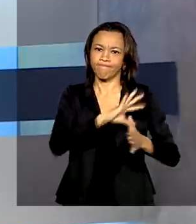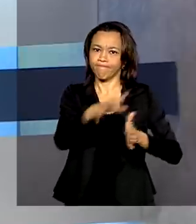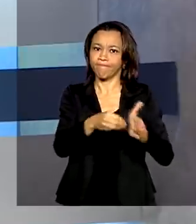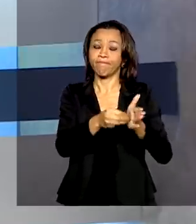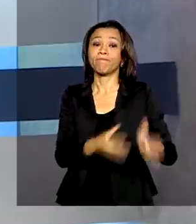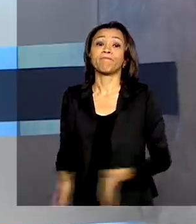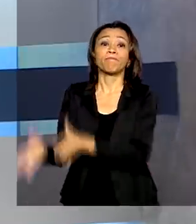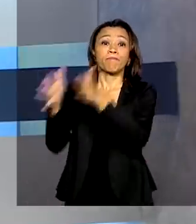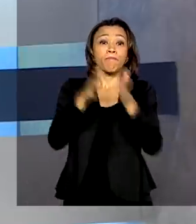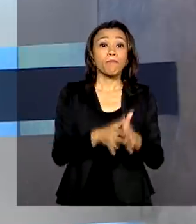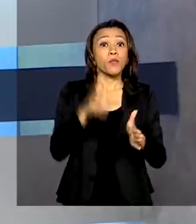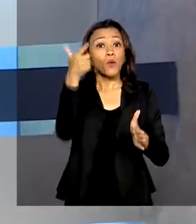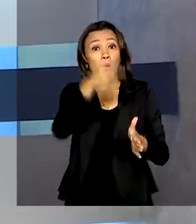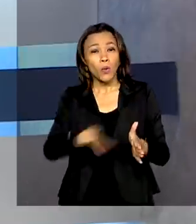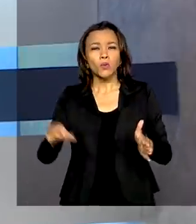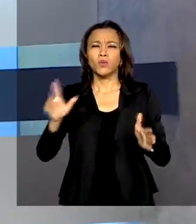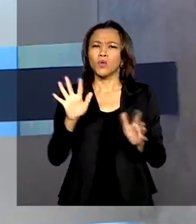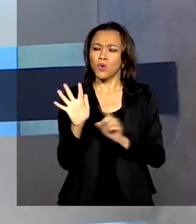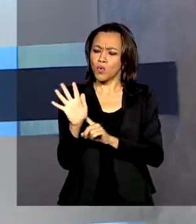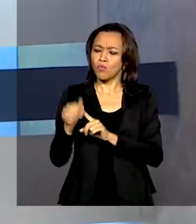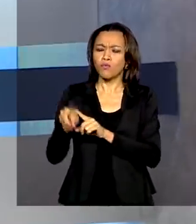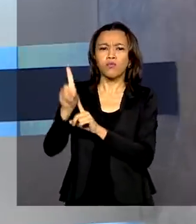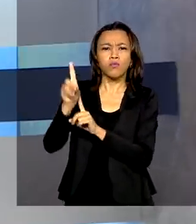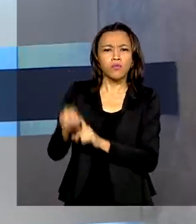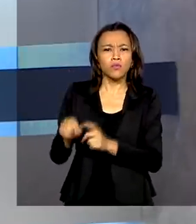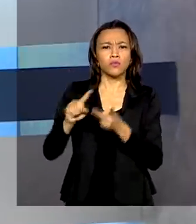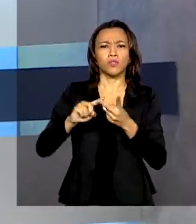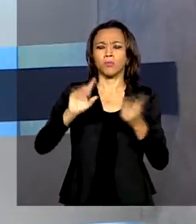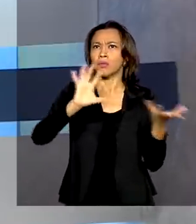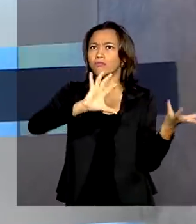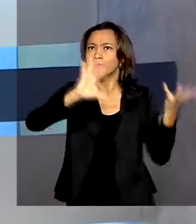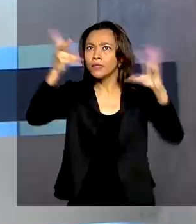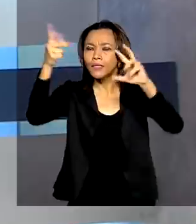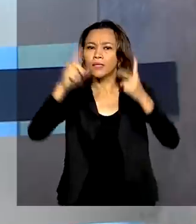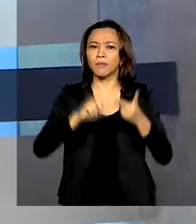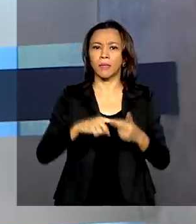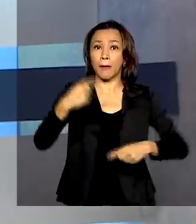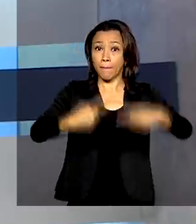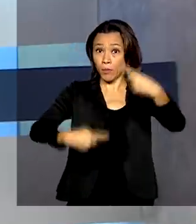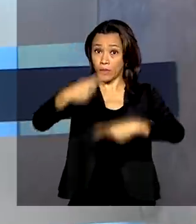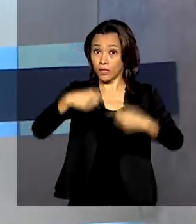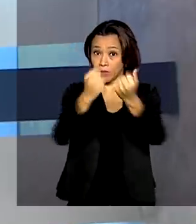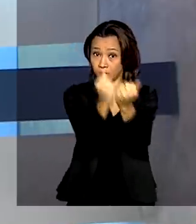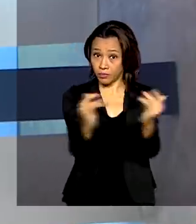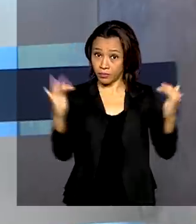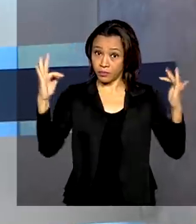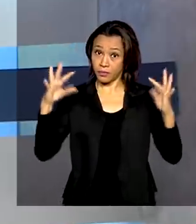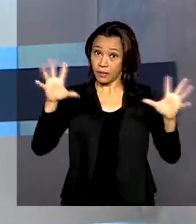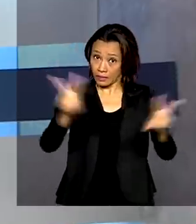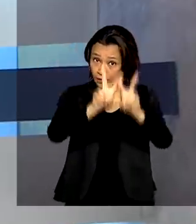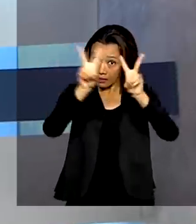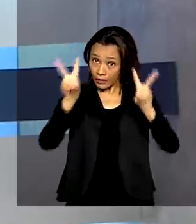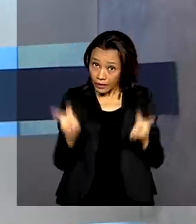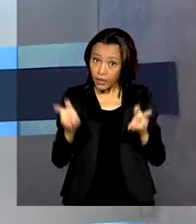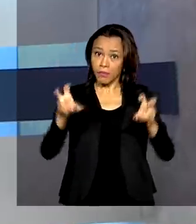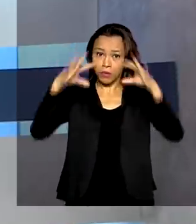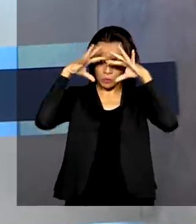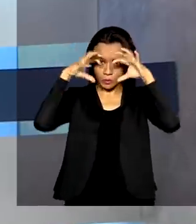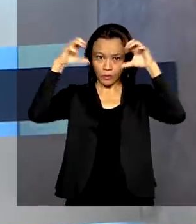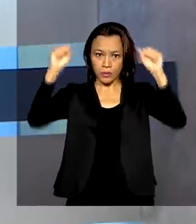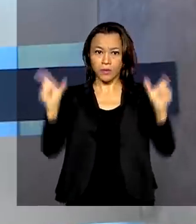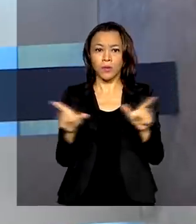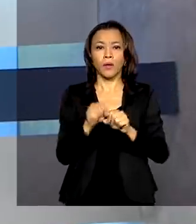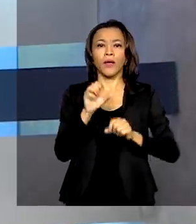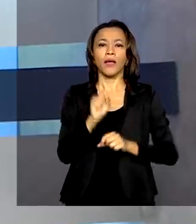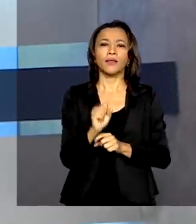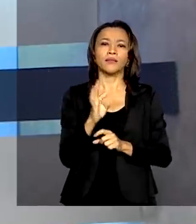sobre a Mudança do Clima e a situação das políticas ambientais estão em debate no Supremo Tribunal Federal. O governo federal